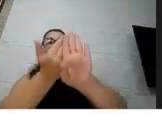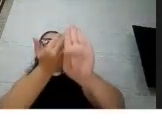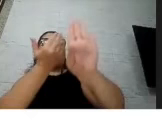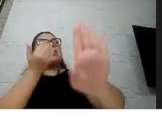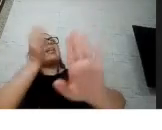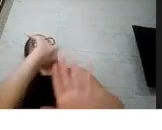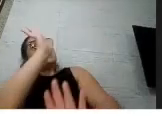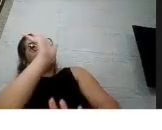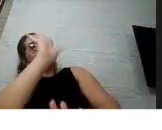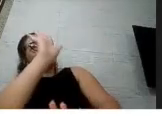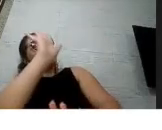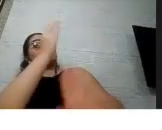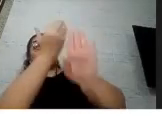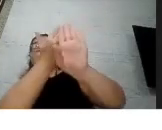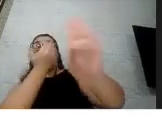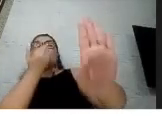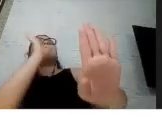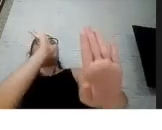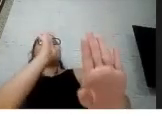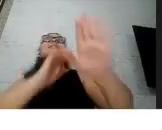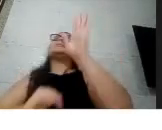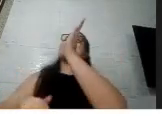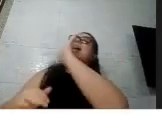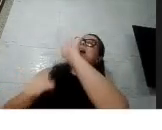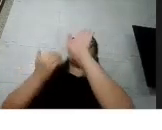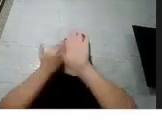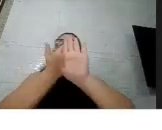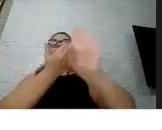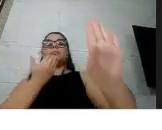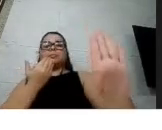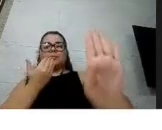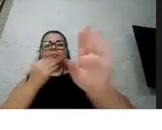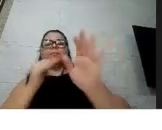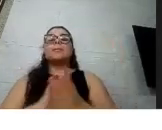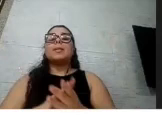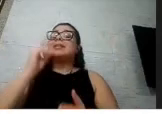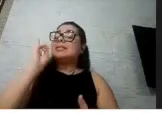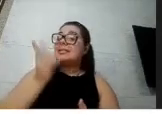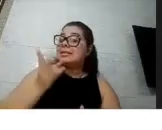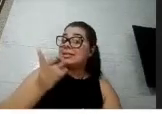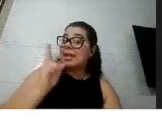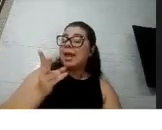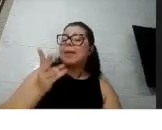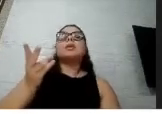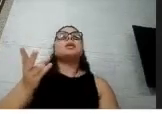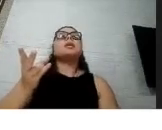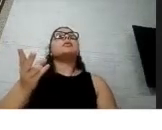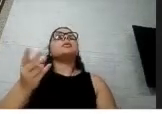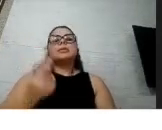de longe, né, isso que precisa entender e sempre que sair reforçando de novo